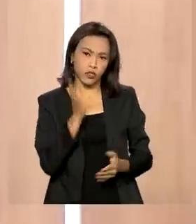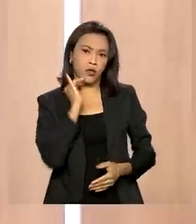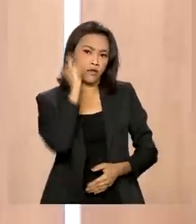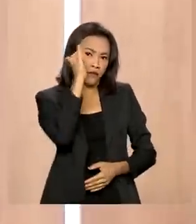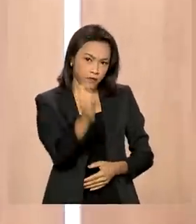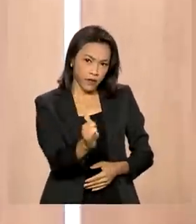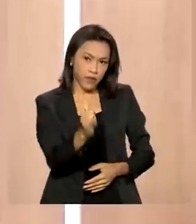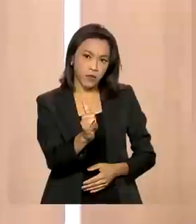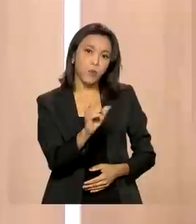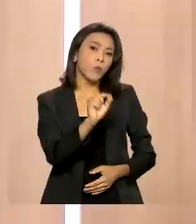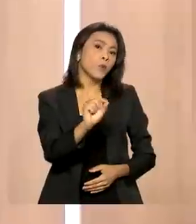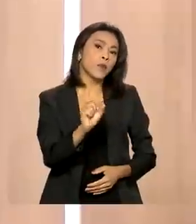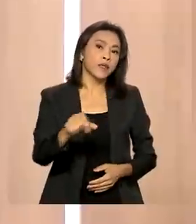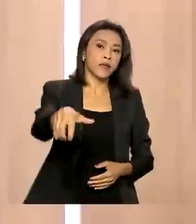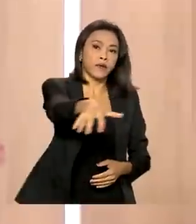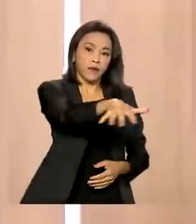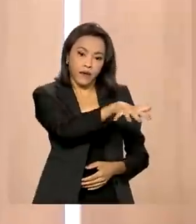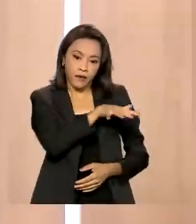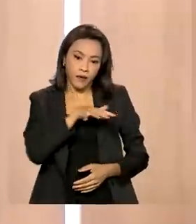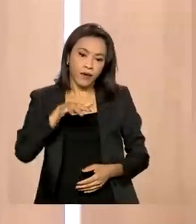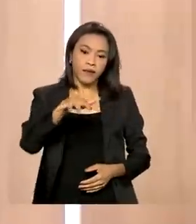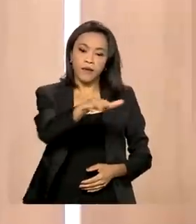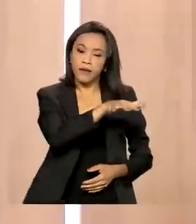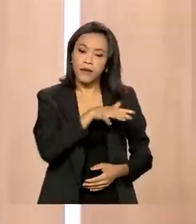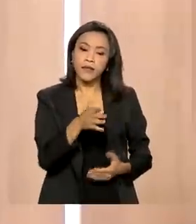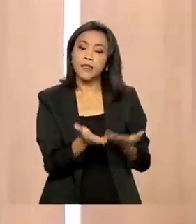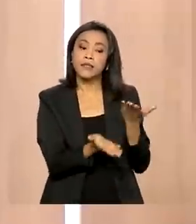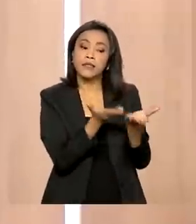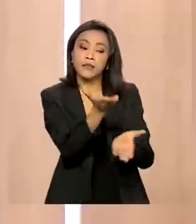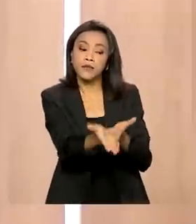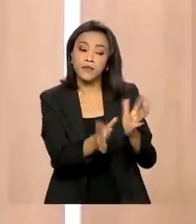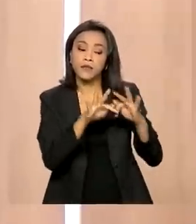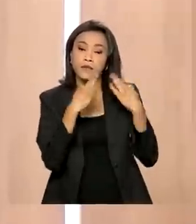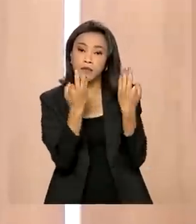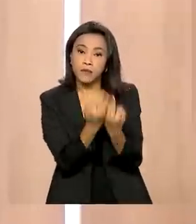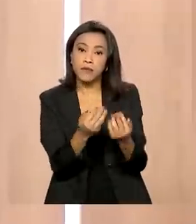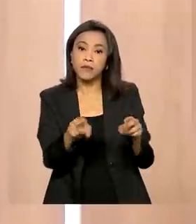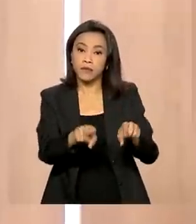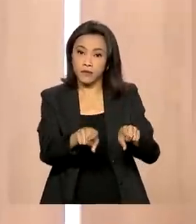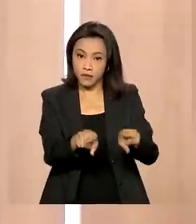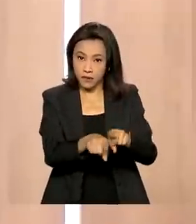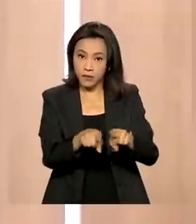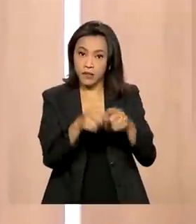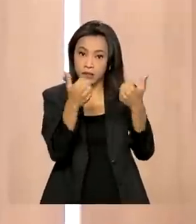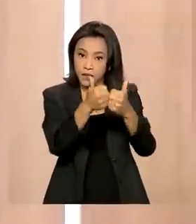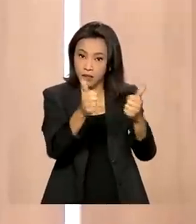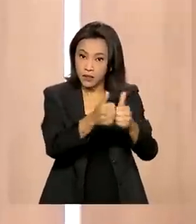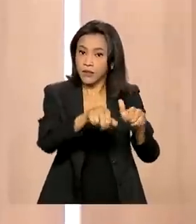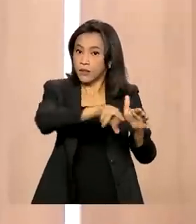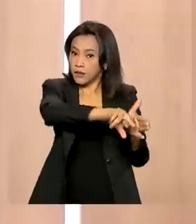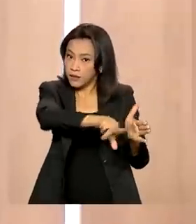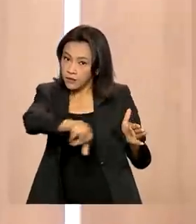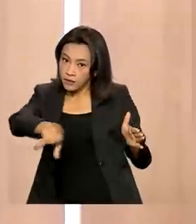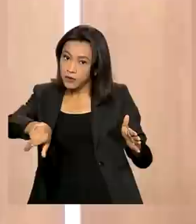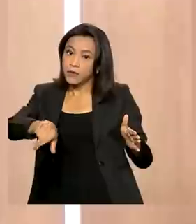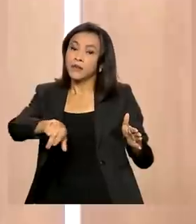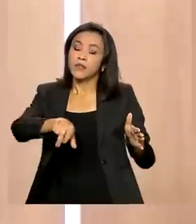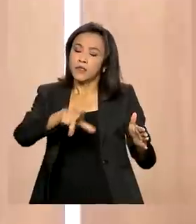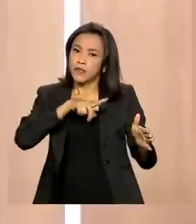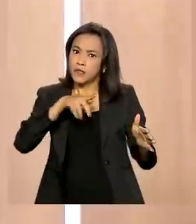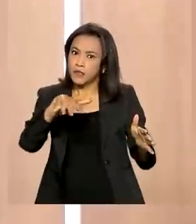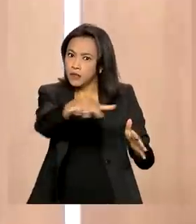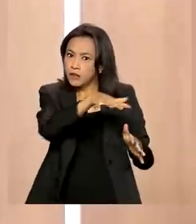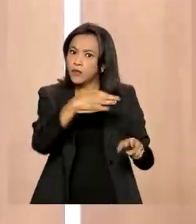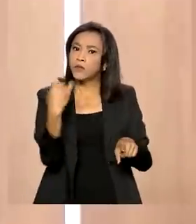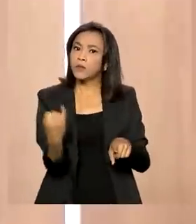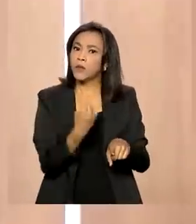o setor de serviços prestados à família e transportes, que tiveram, realmente, uma grande importância